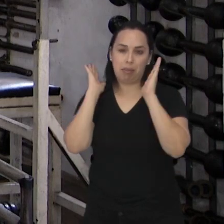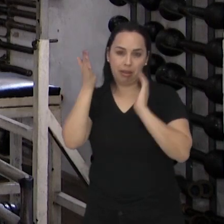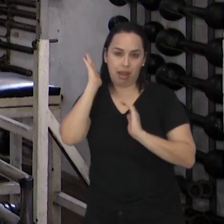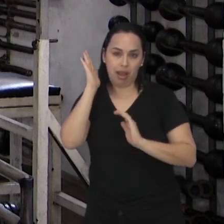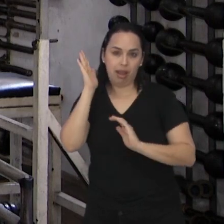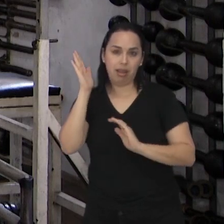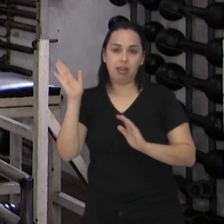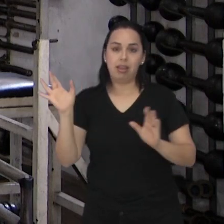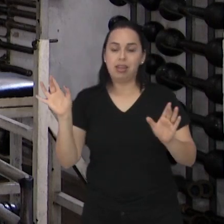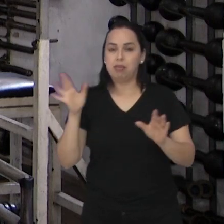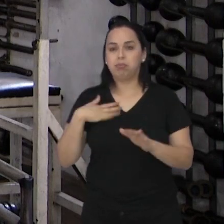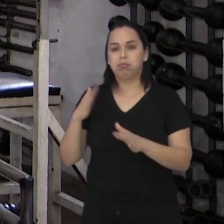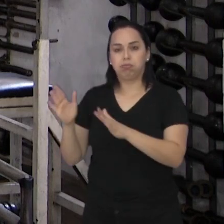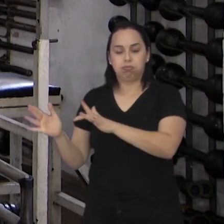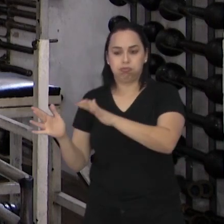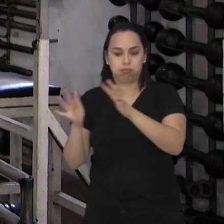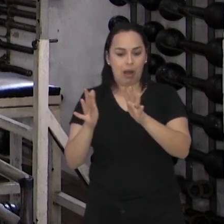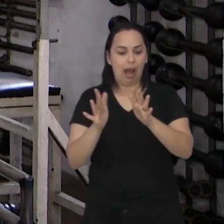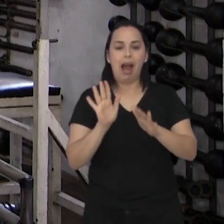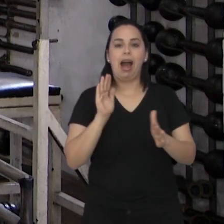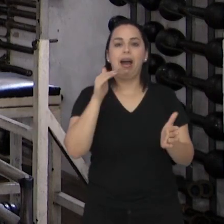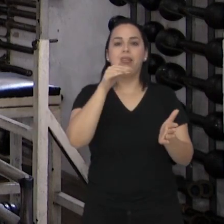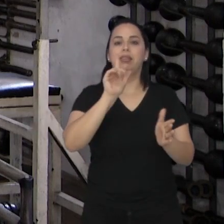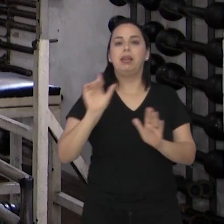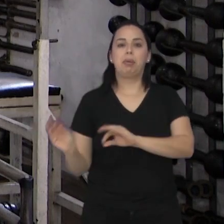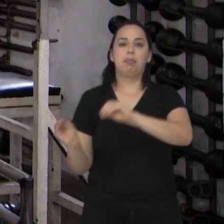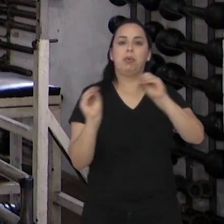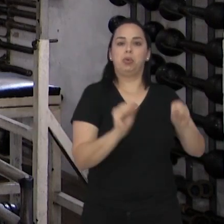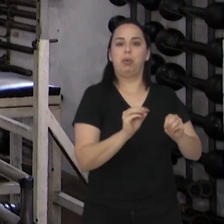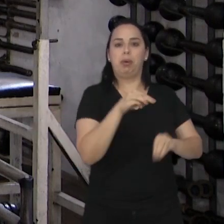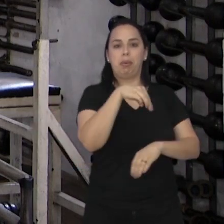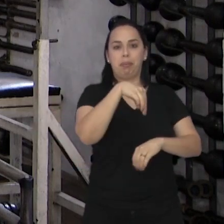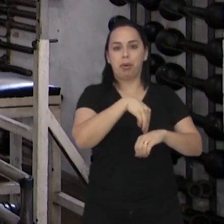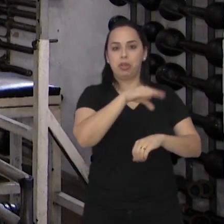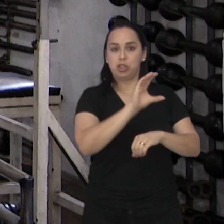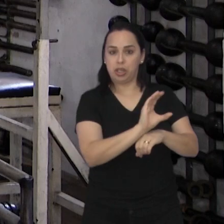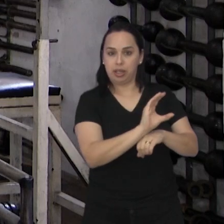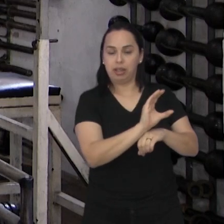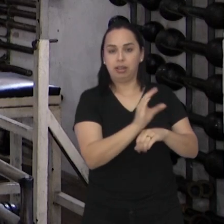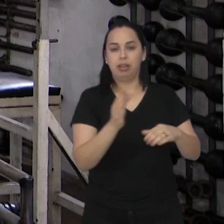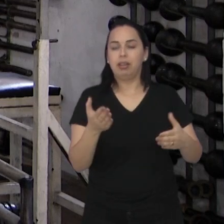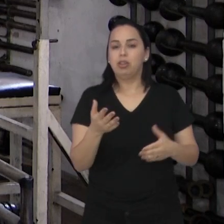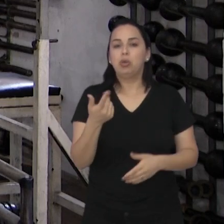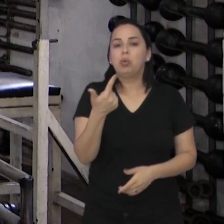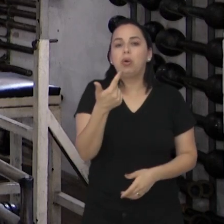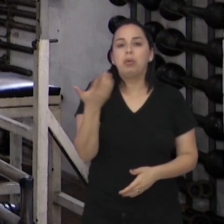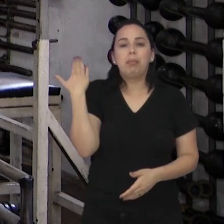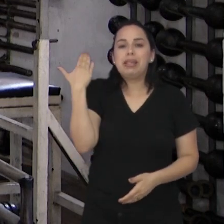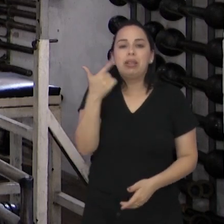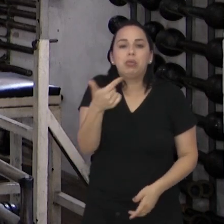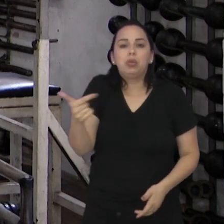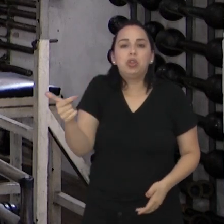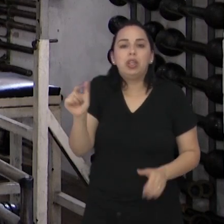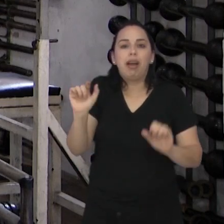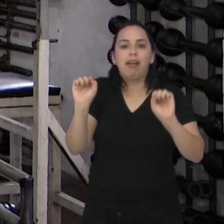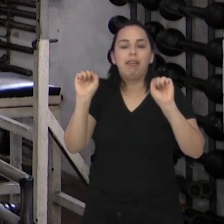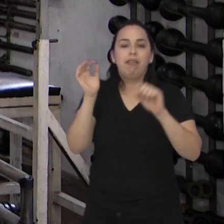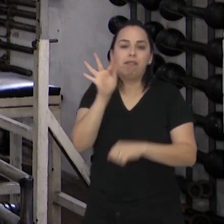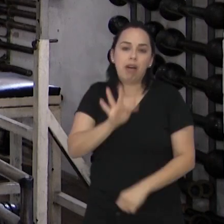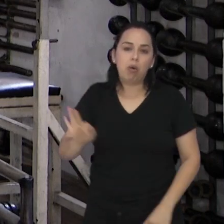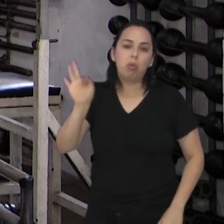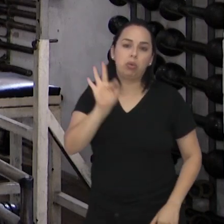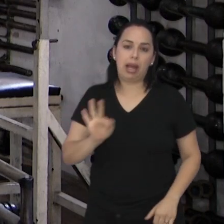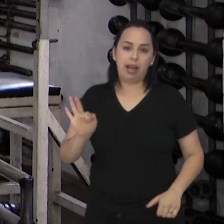meus horários de trabalho. Não havia nenhuma faculdade em São José. Hoje, há três faculdades aqui. Então, é perfeitamente